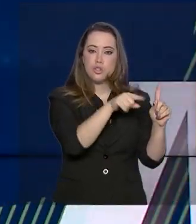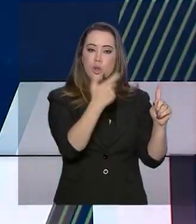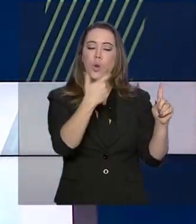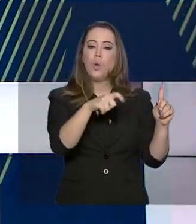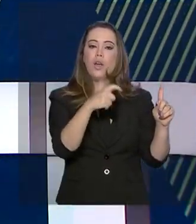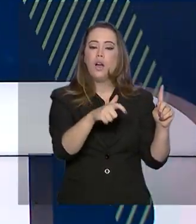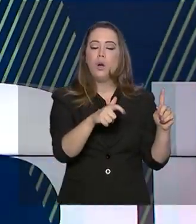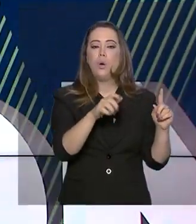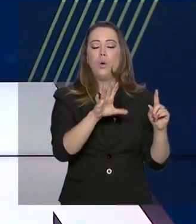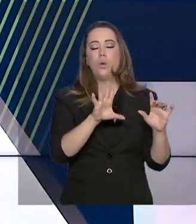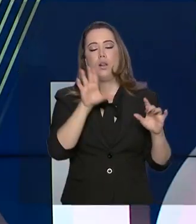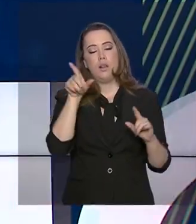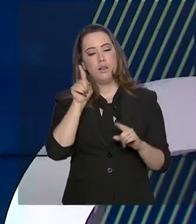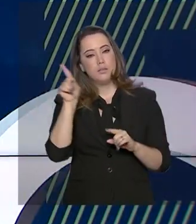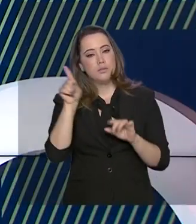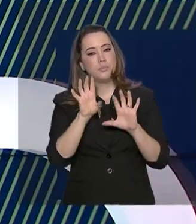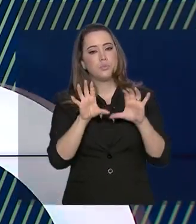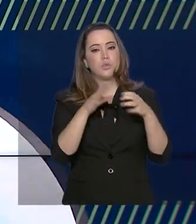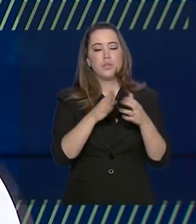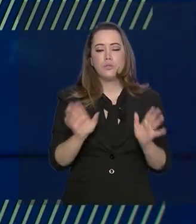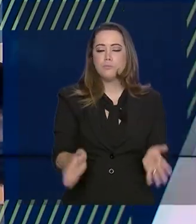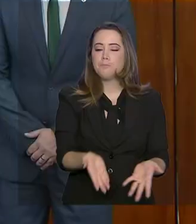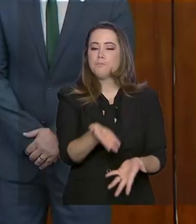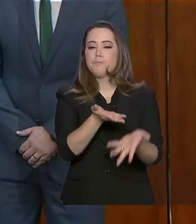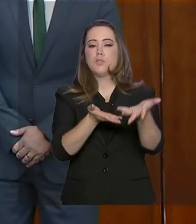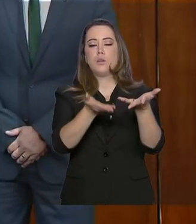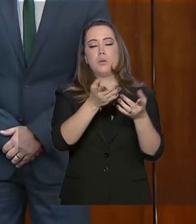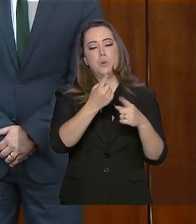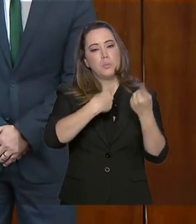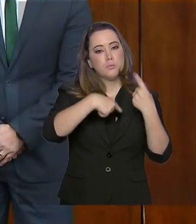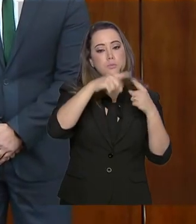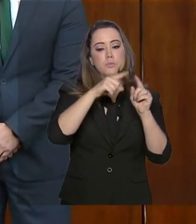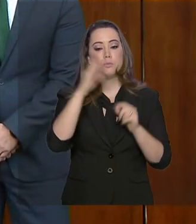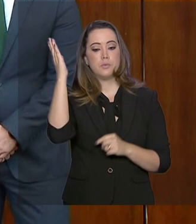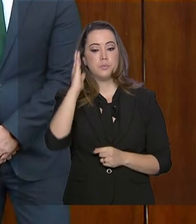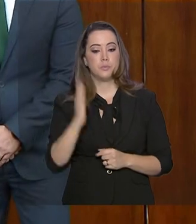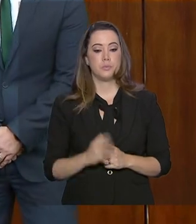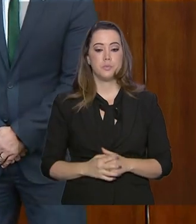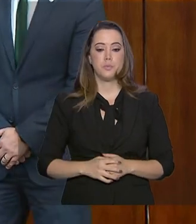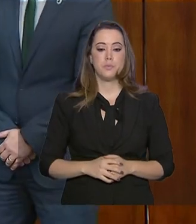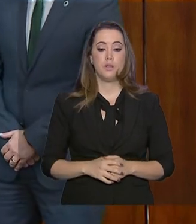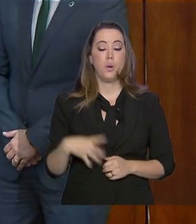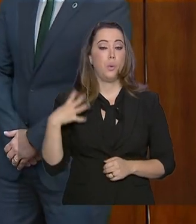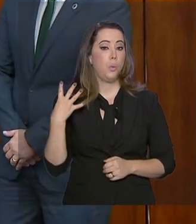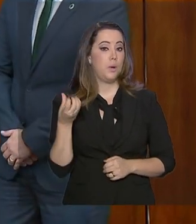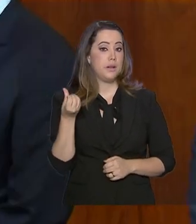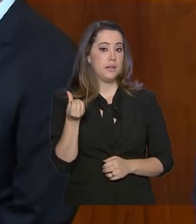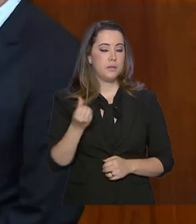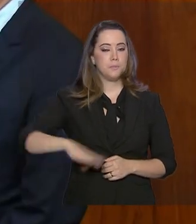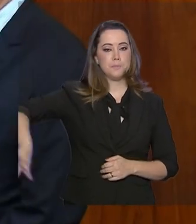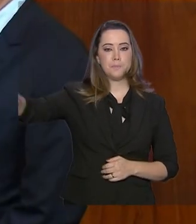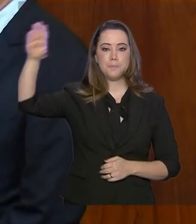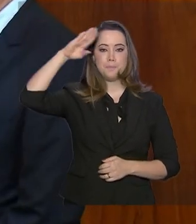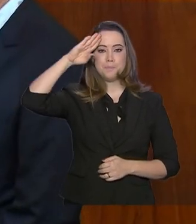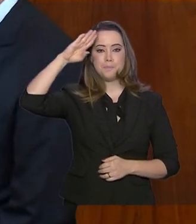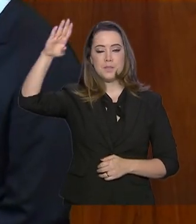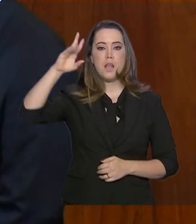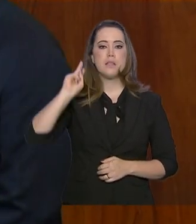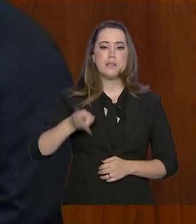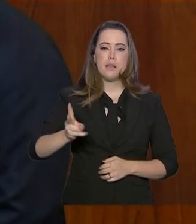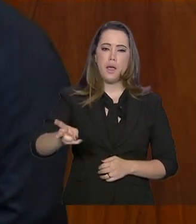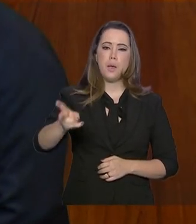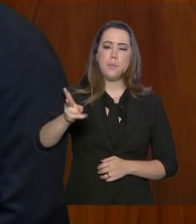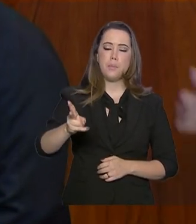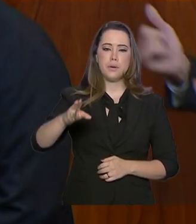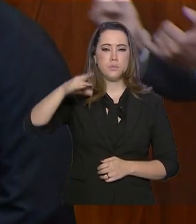falou sobre as reformas que vão alavancar o país. Com 46 anos dedicados ao Exército, o vice-presidente Hamilton Mourão